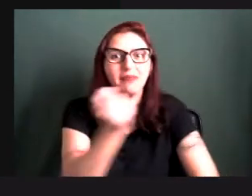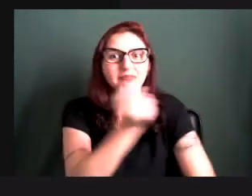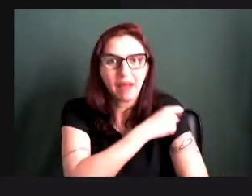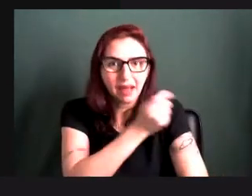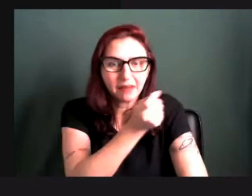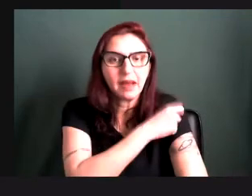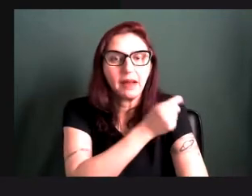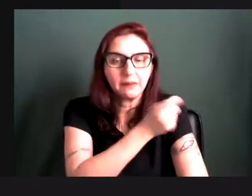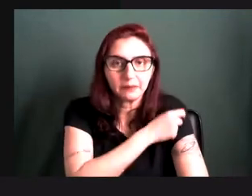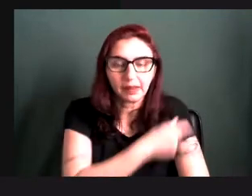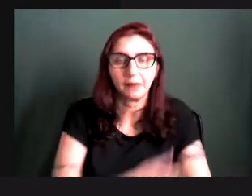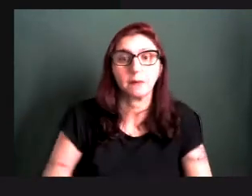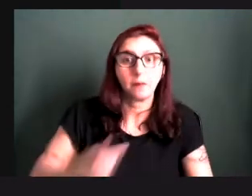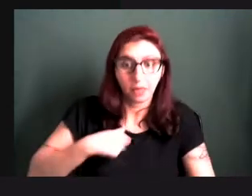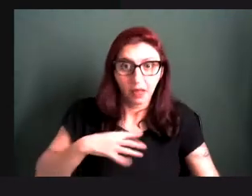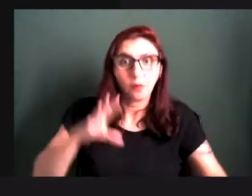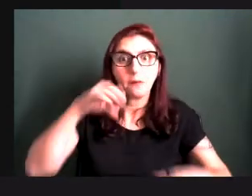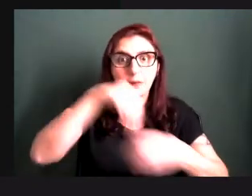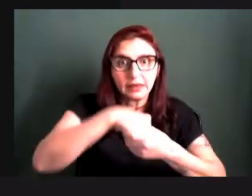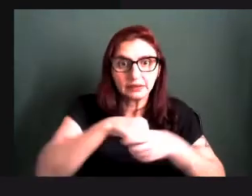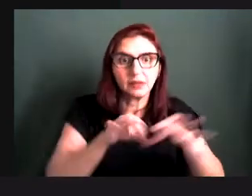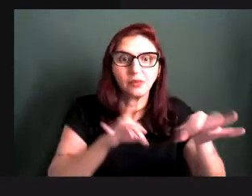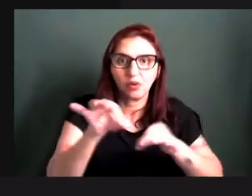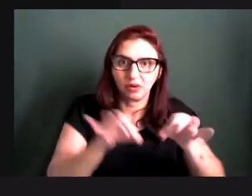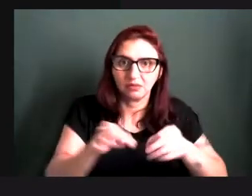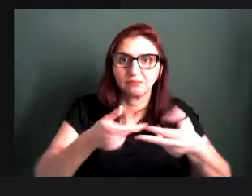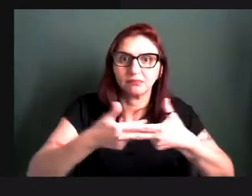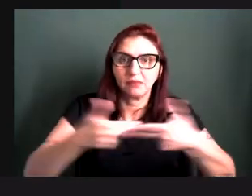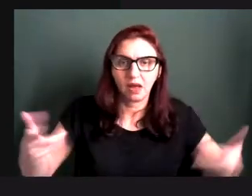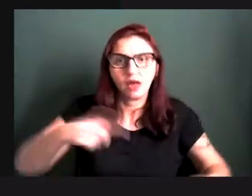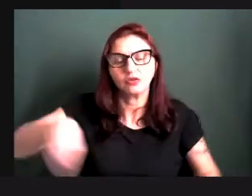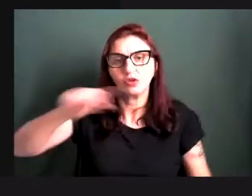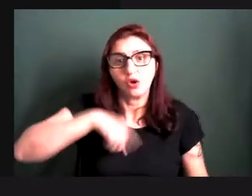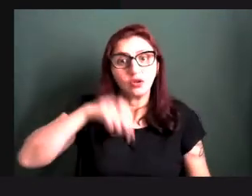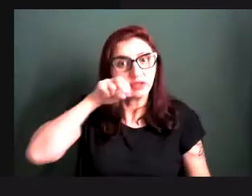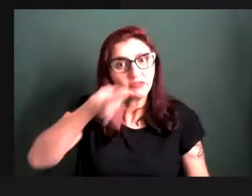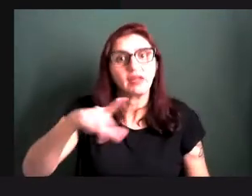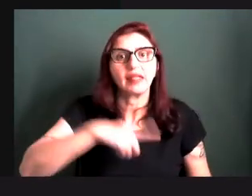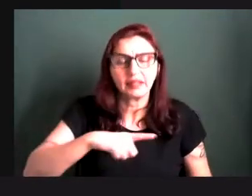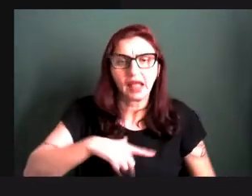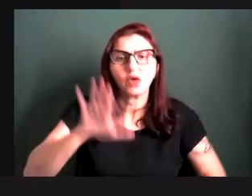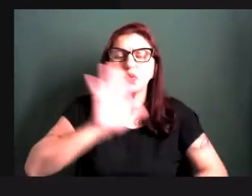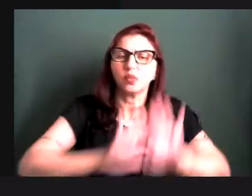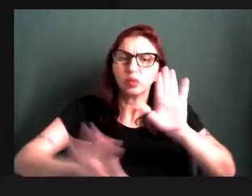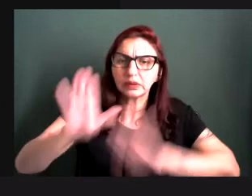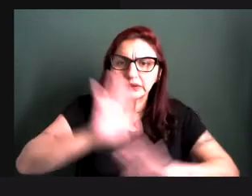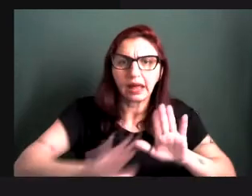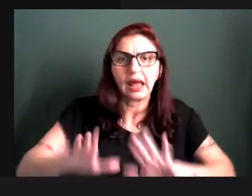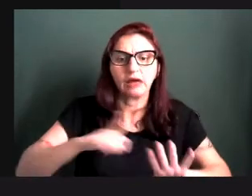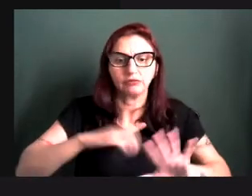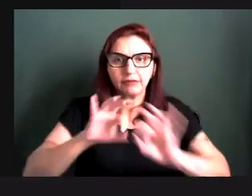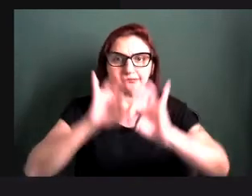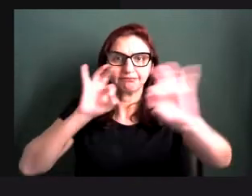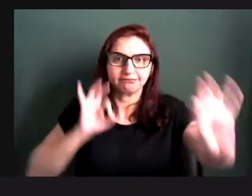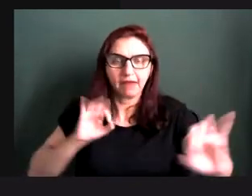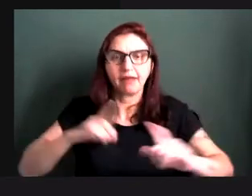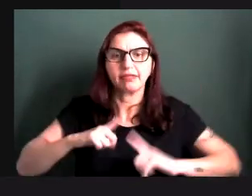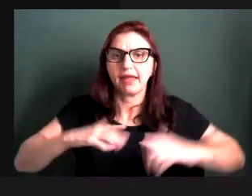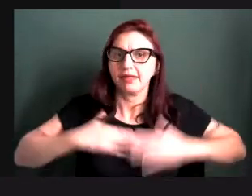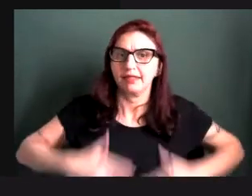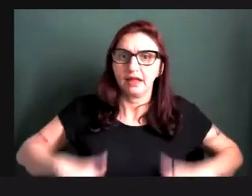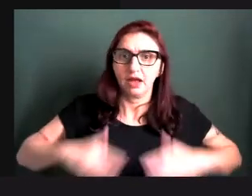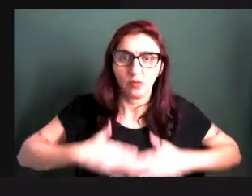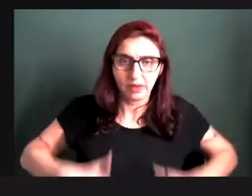organizados, eu participo da organização de alguns aqui, tudo com muito cuidado, com distância, com tranquilidade e está